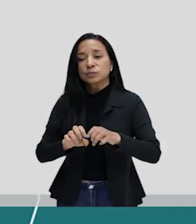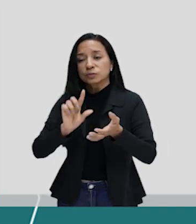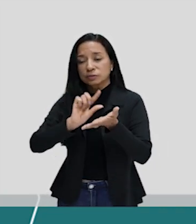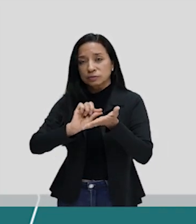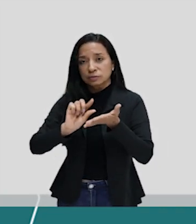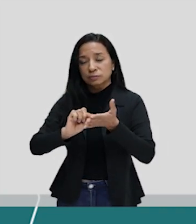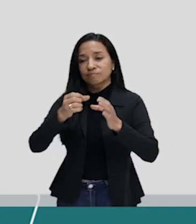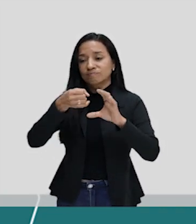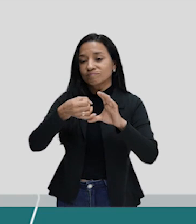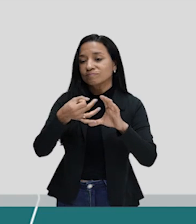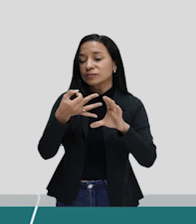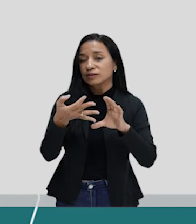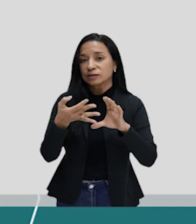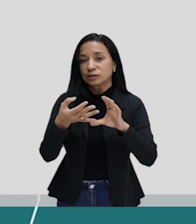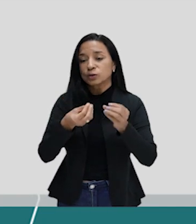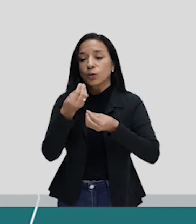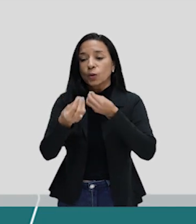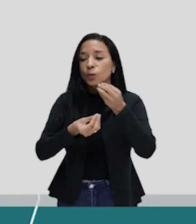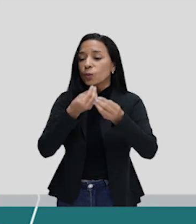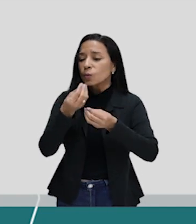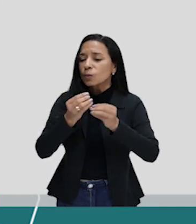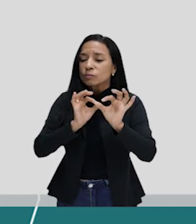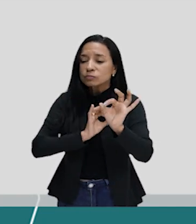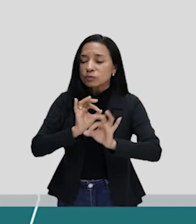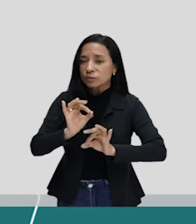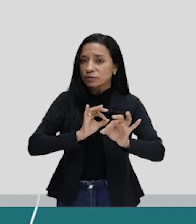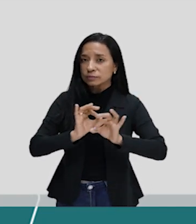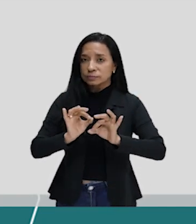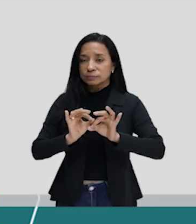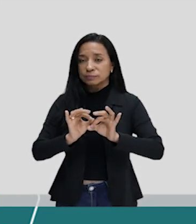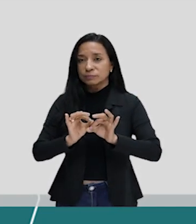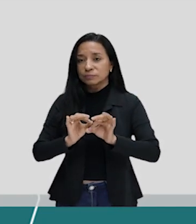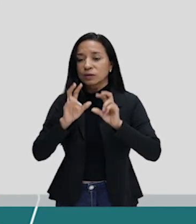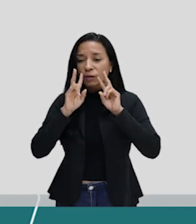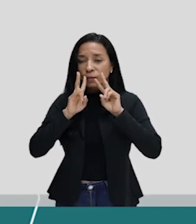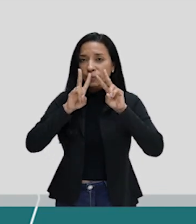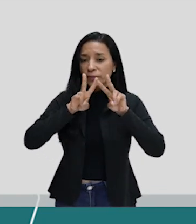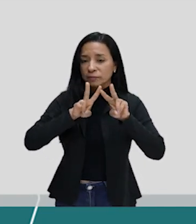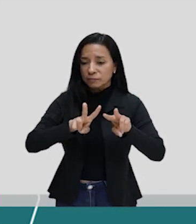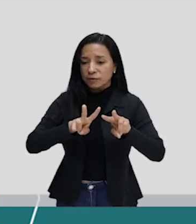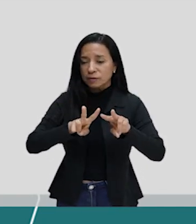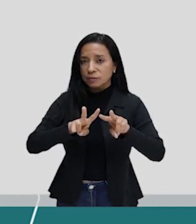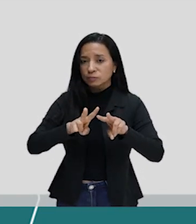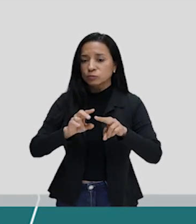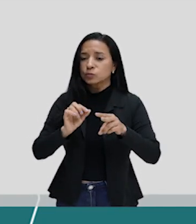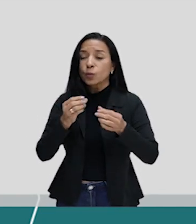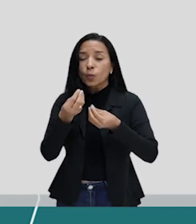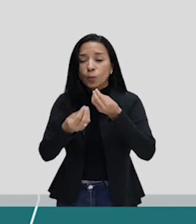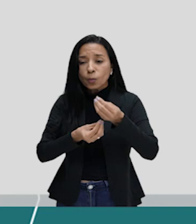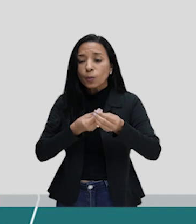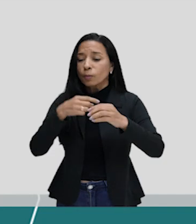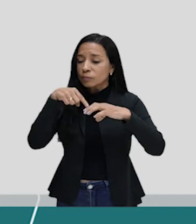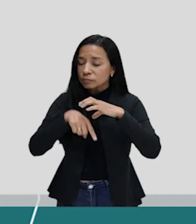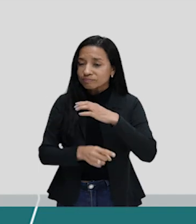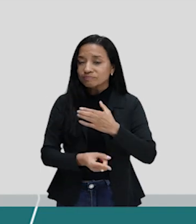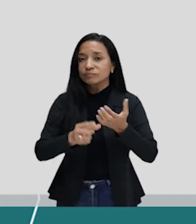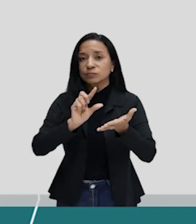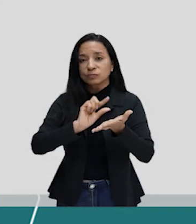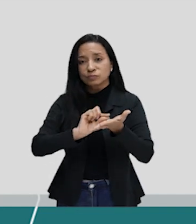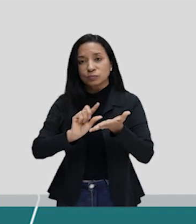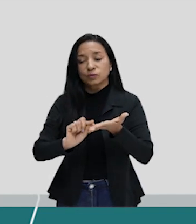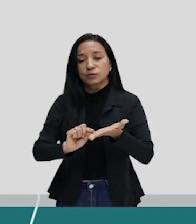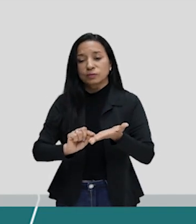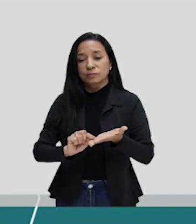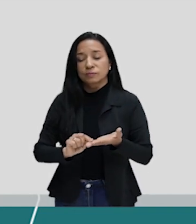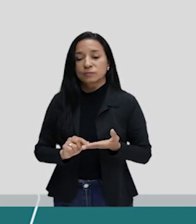as características e como que ele se estrutura para, enfim, olharmos de perto um artigo. Começando aqui,